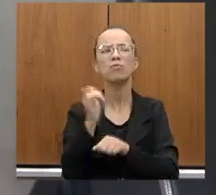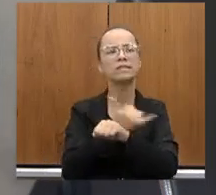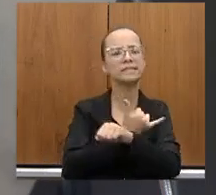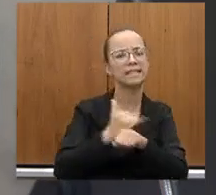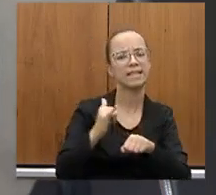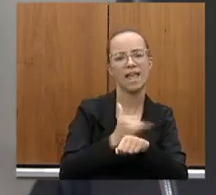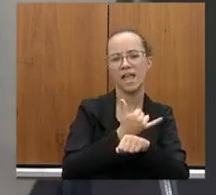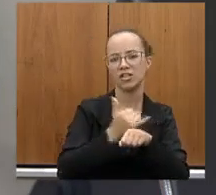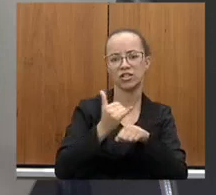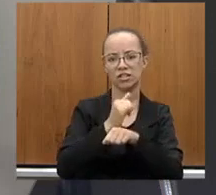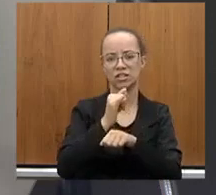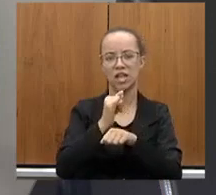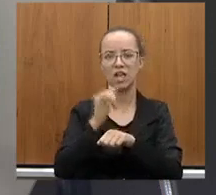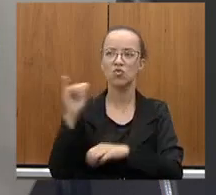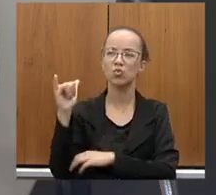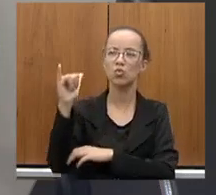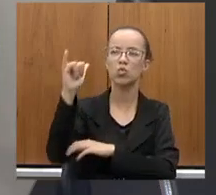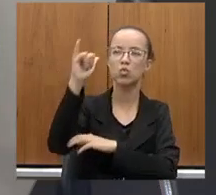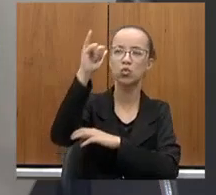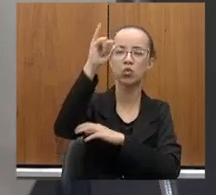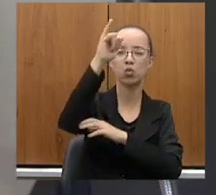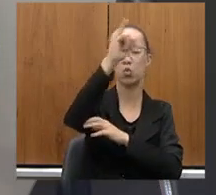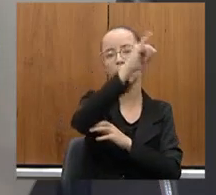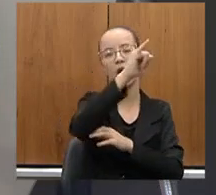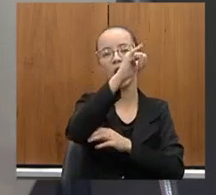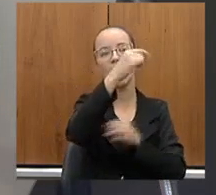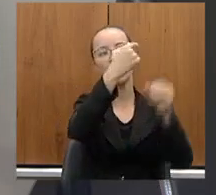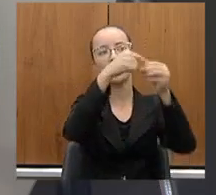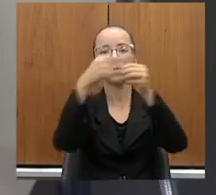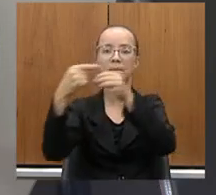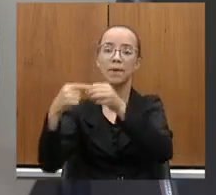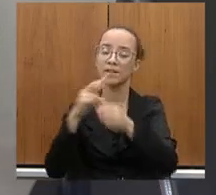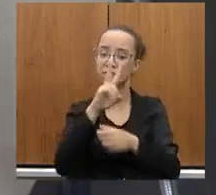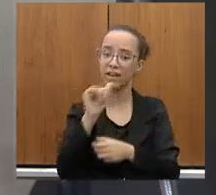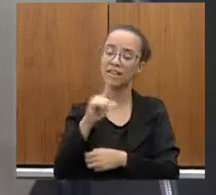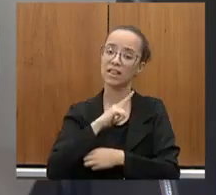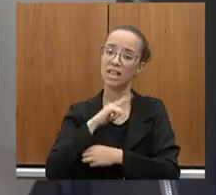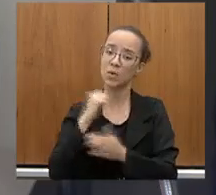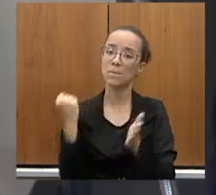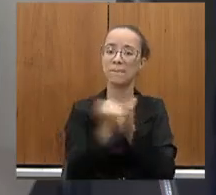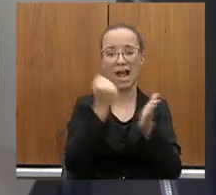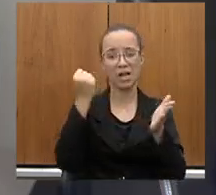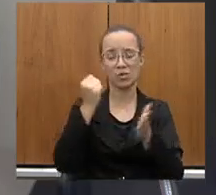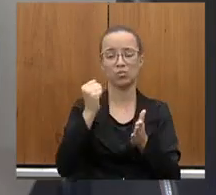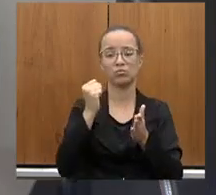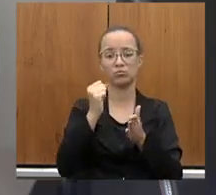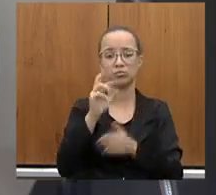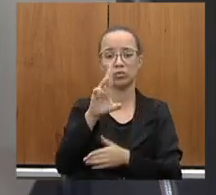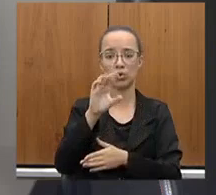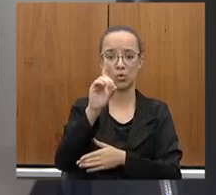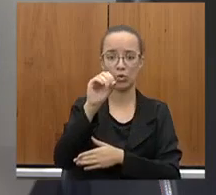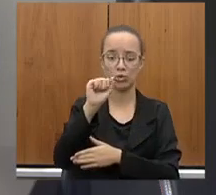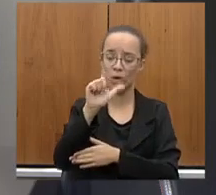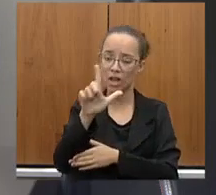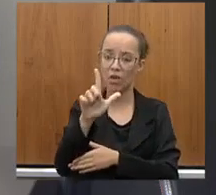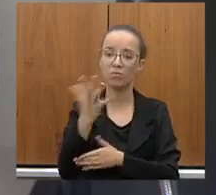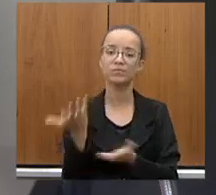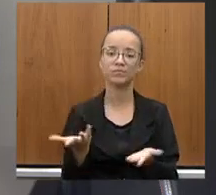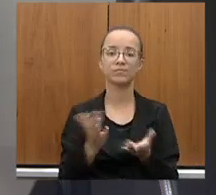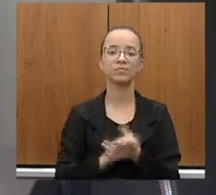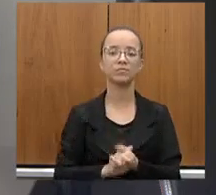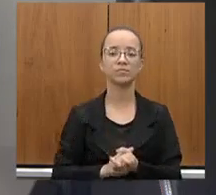viários de todos os municípios impactados pelo rodoanel, com a estrutura viária do próprio rodoanel.